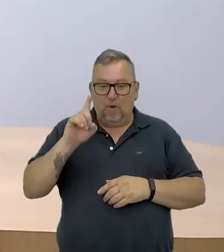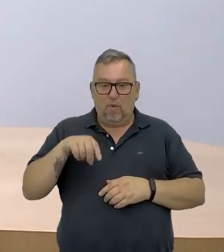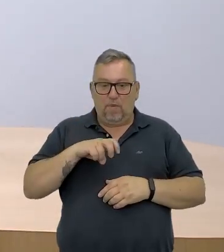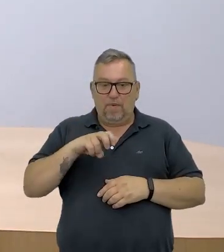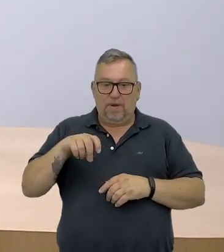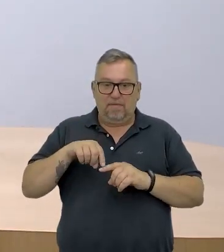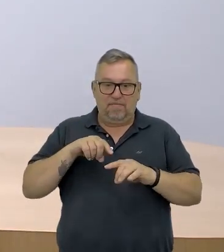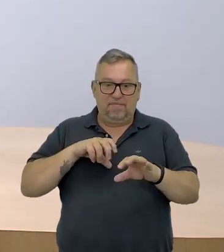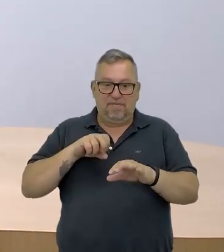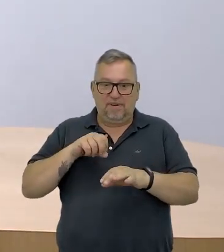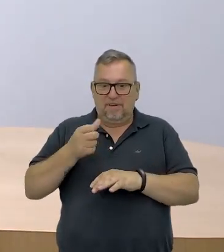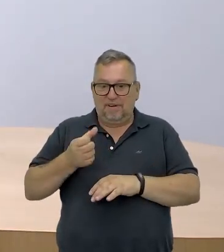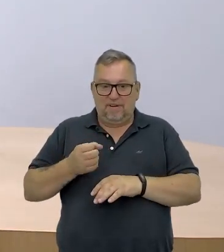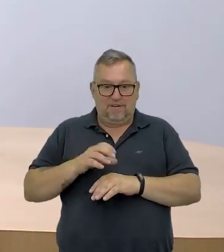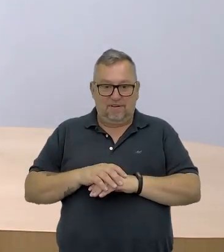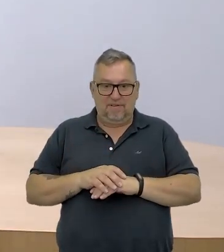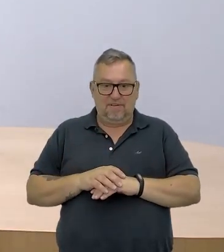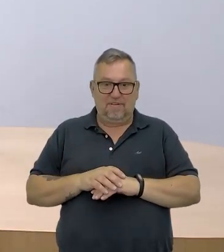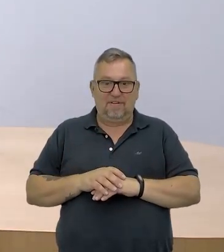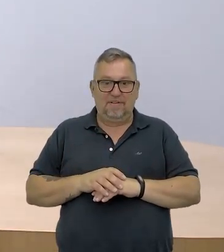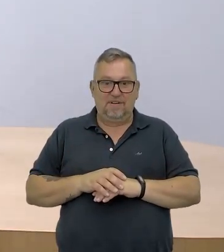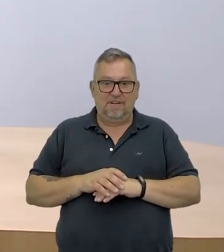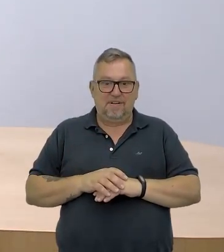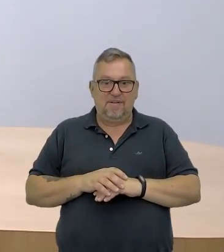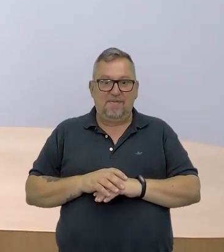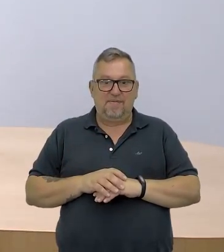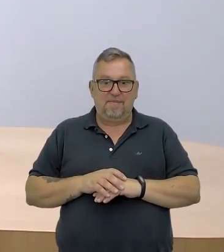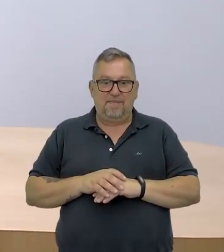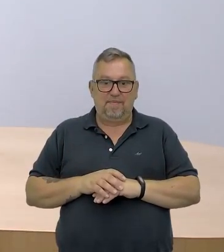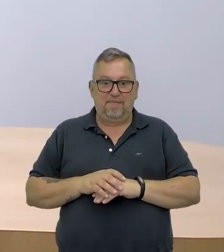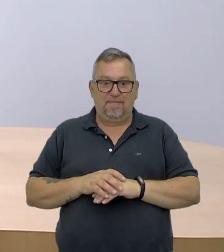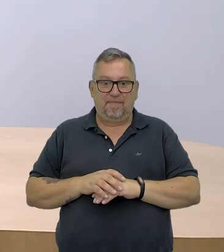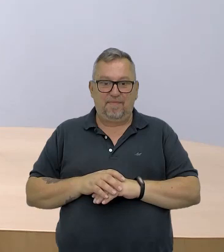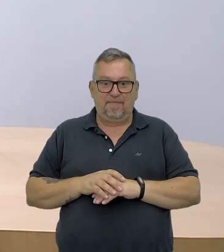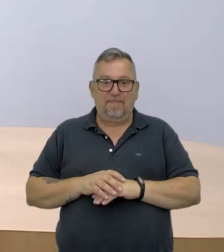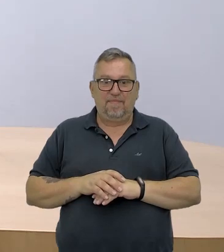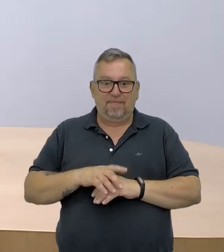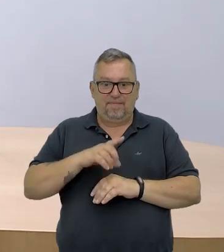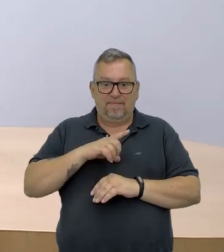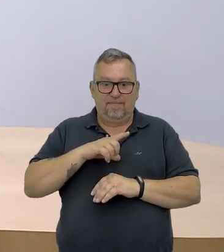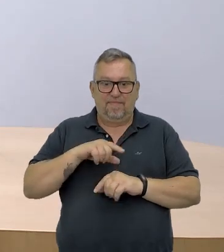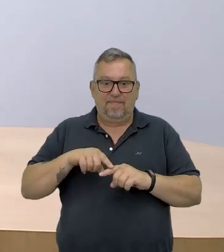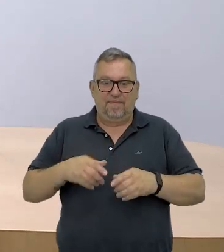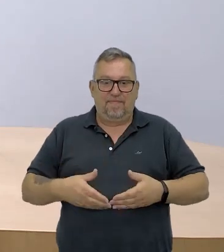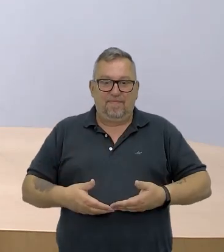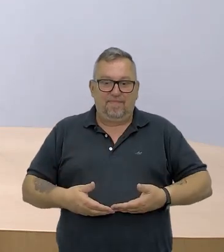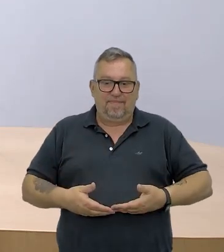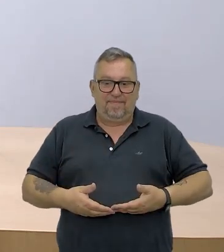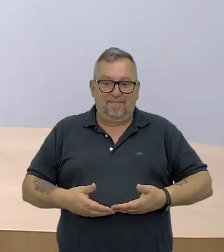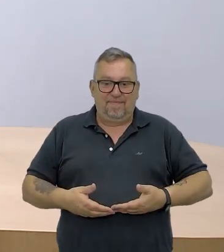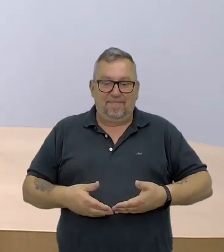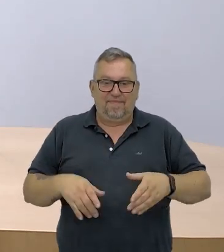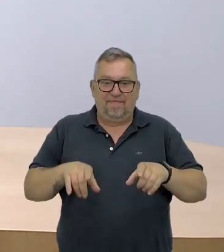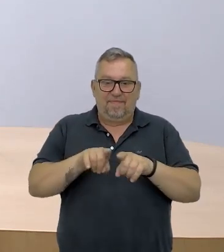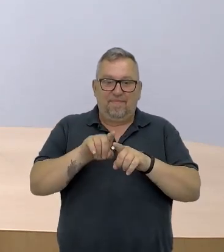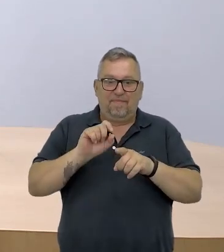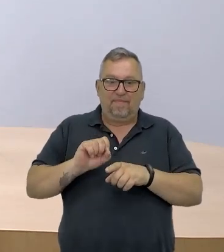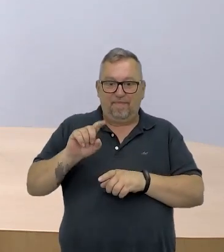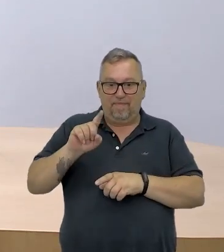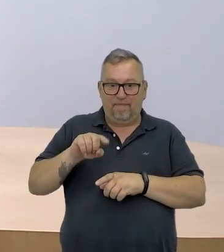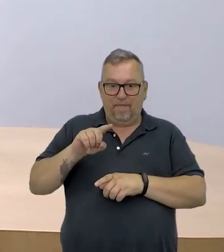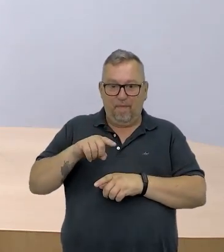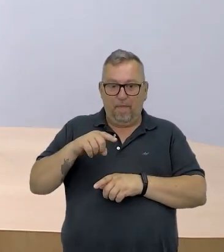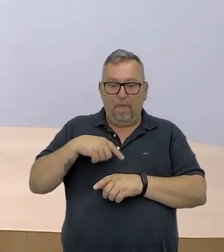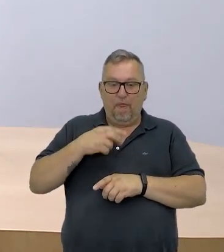50, 60, uns 70 de largura aí, né, ela está na altura da minha cintura e ela é